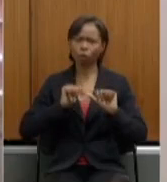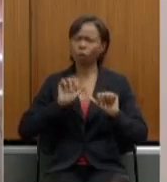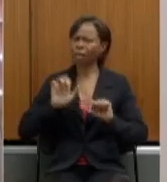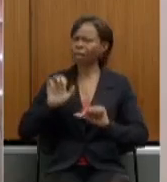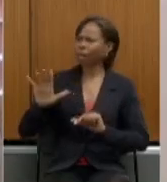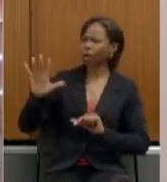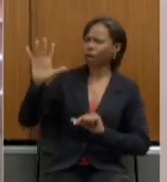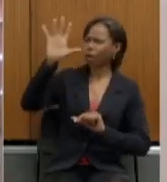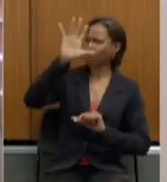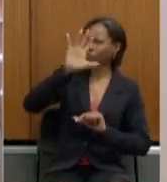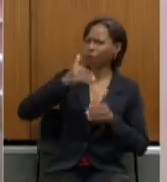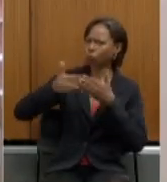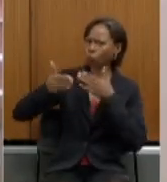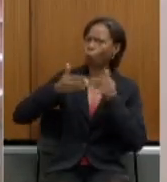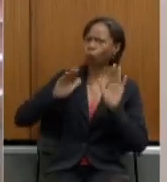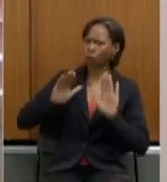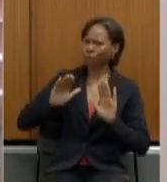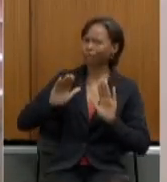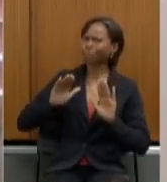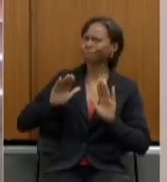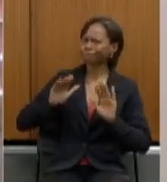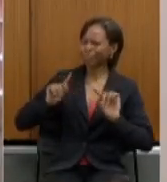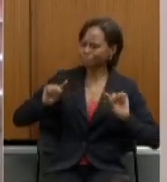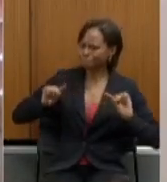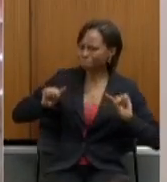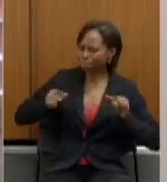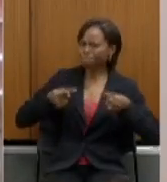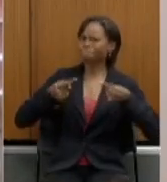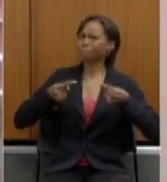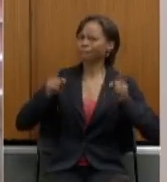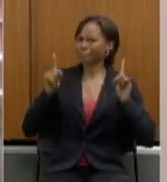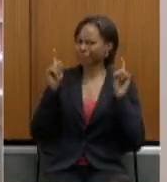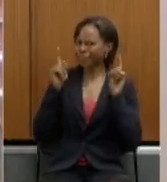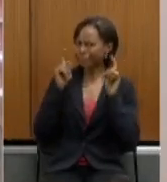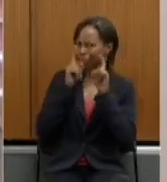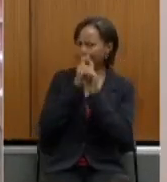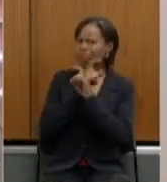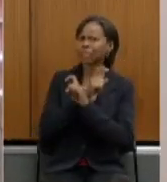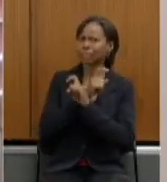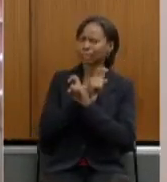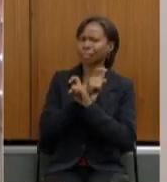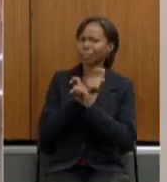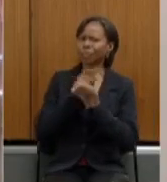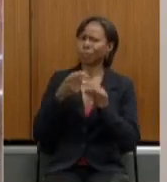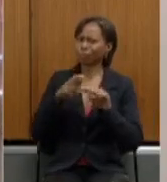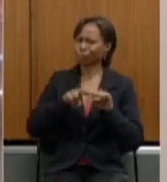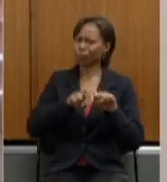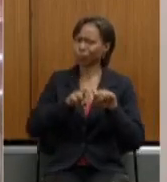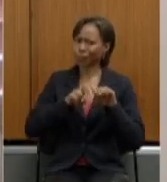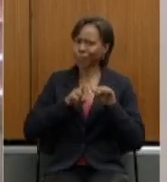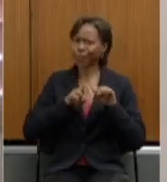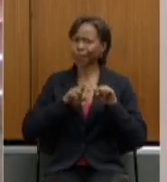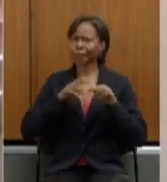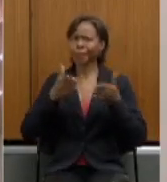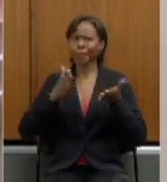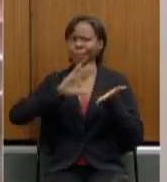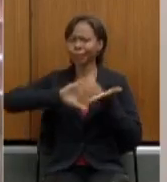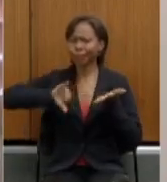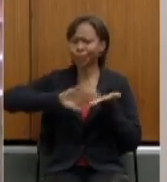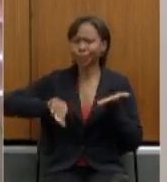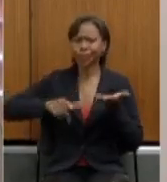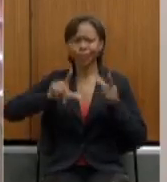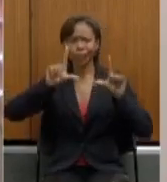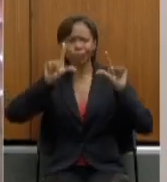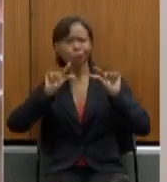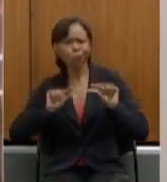ela é extremamente desafiadora por quem seja rebaixamento de aposentadorias